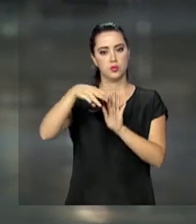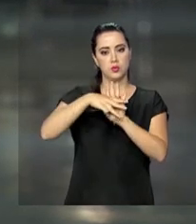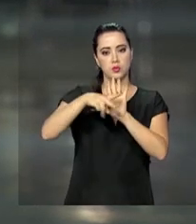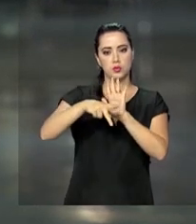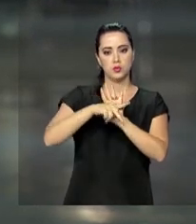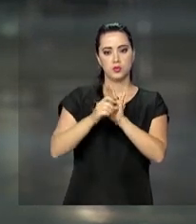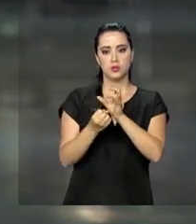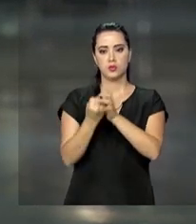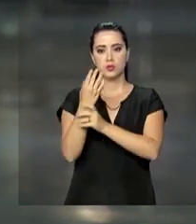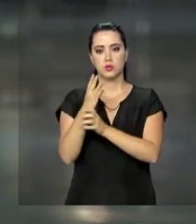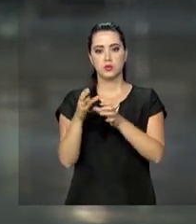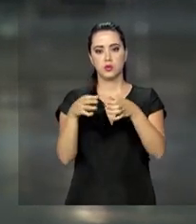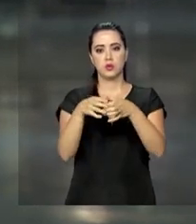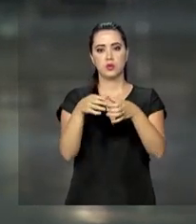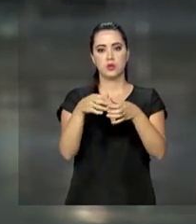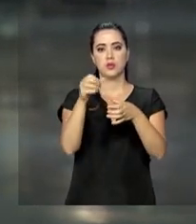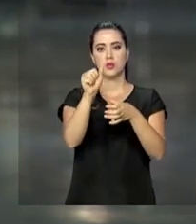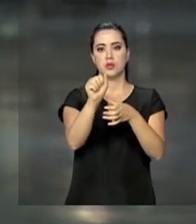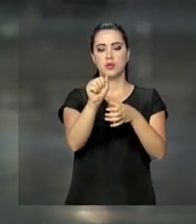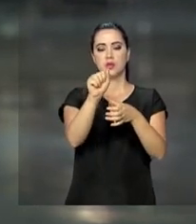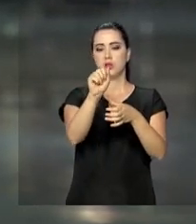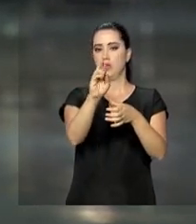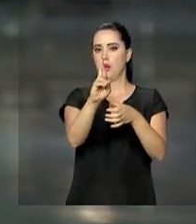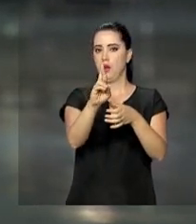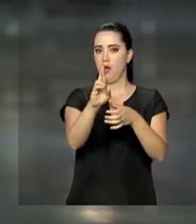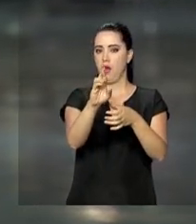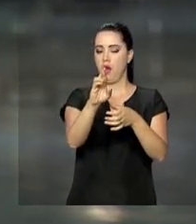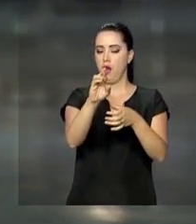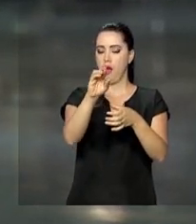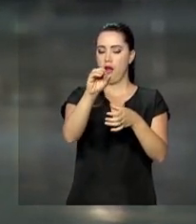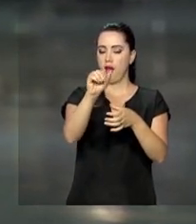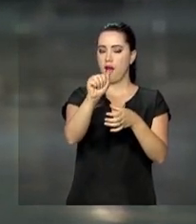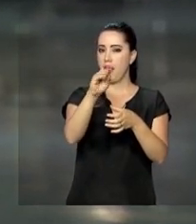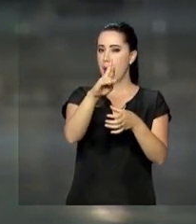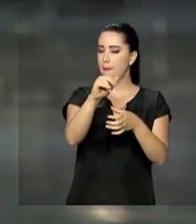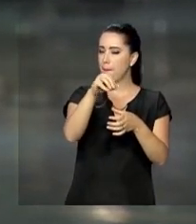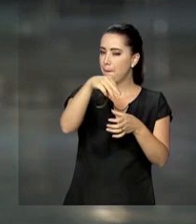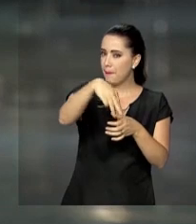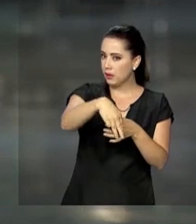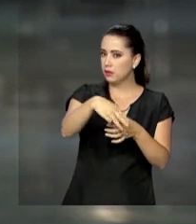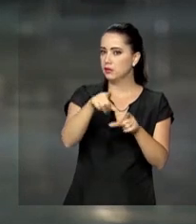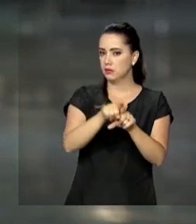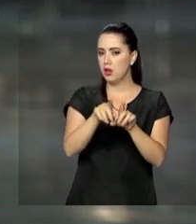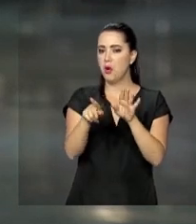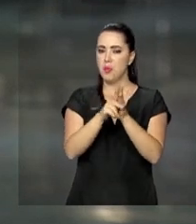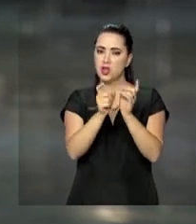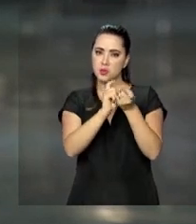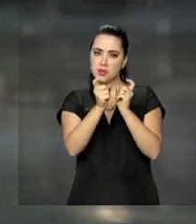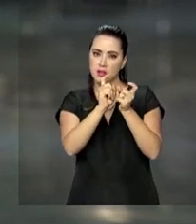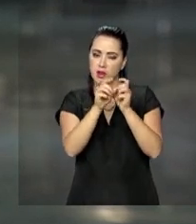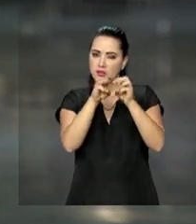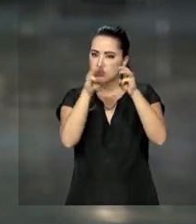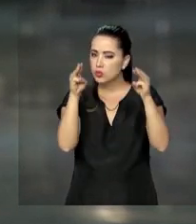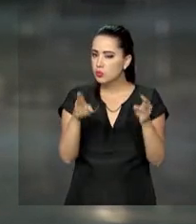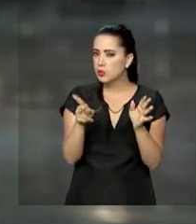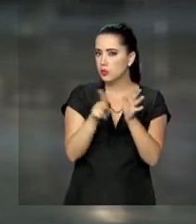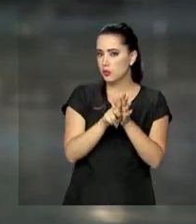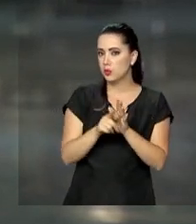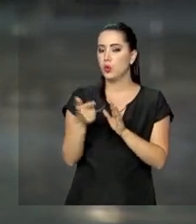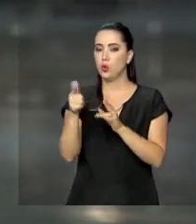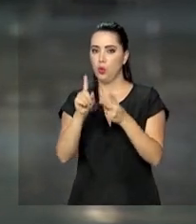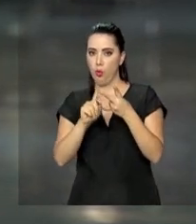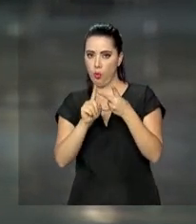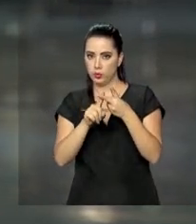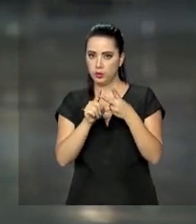Agência Brasileira de Museus, a Abram, e outra que permite o direcionamento de recursos